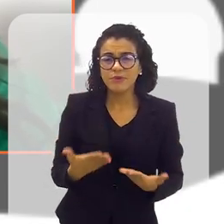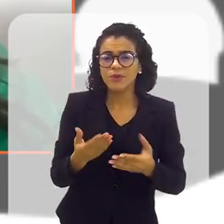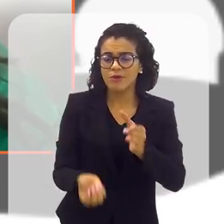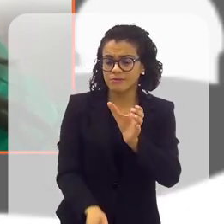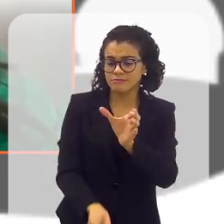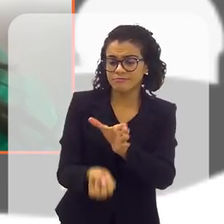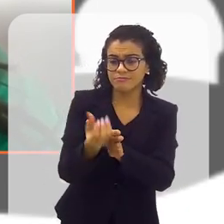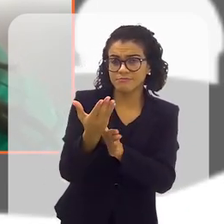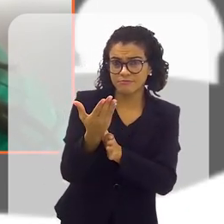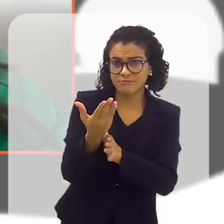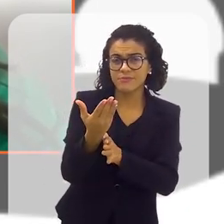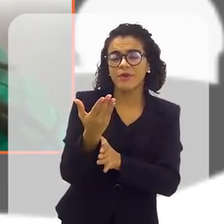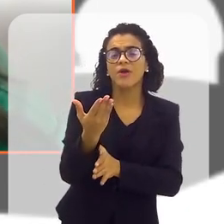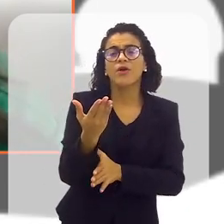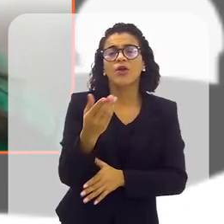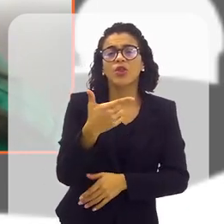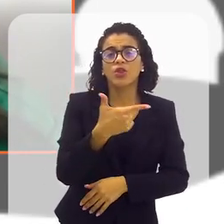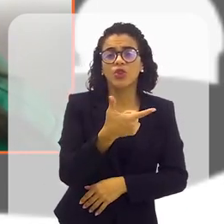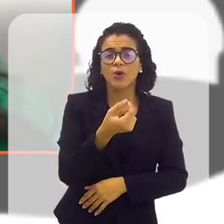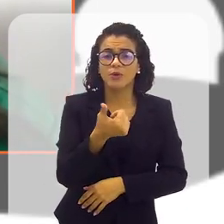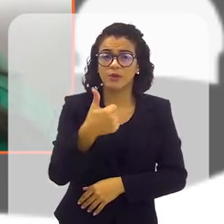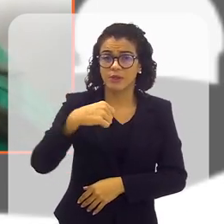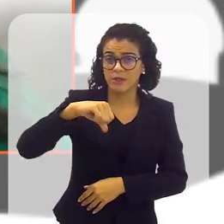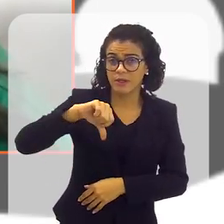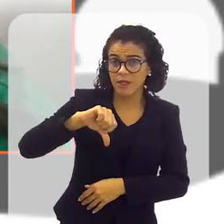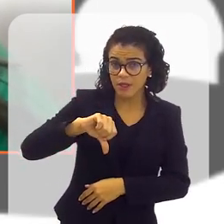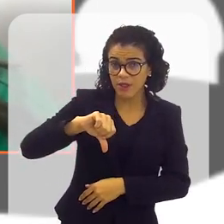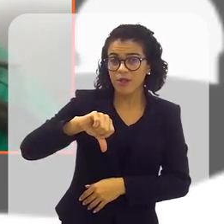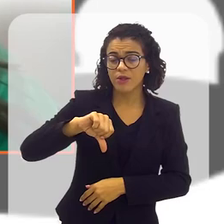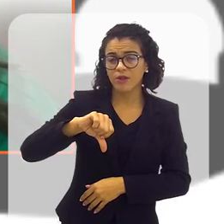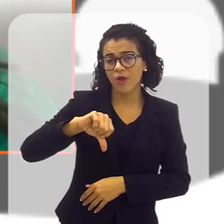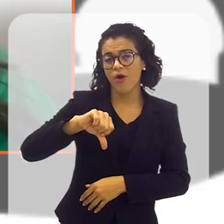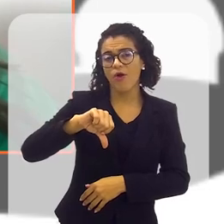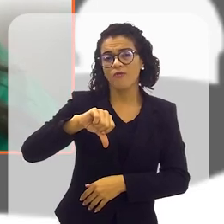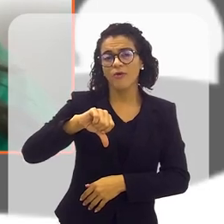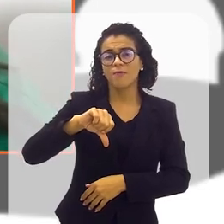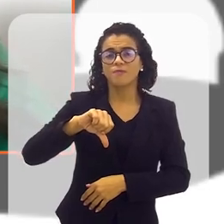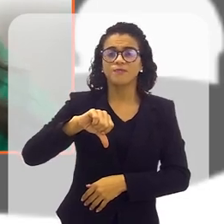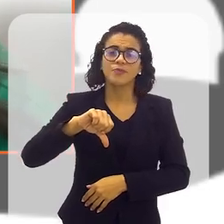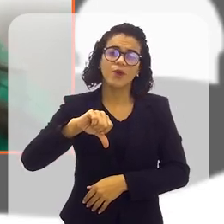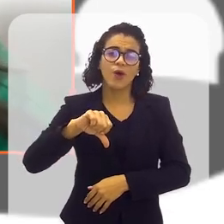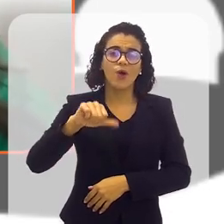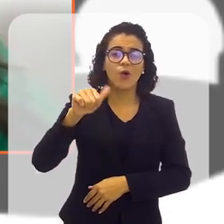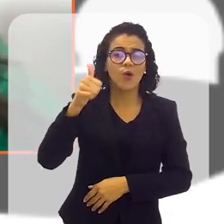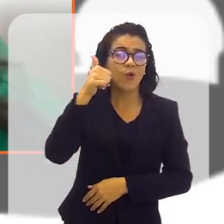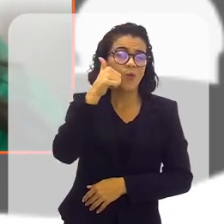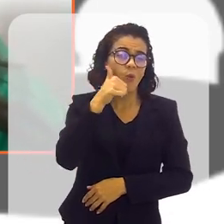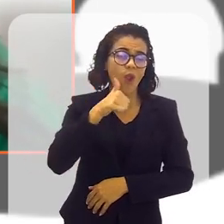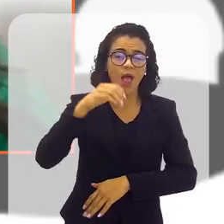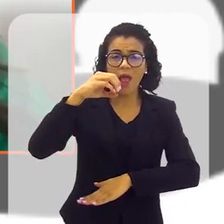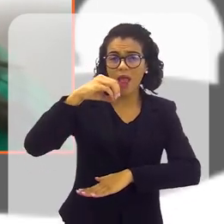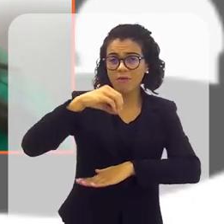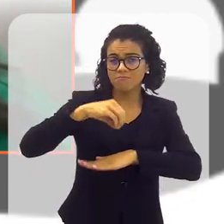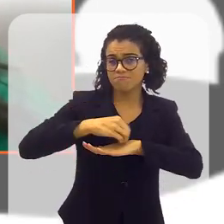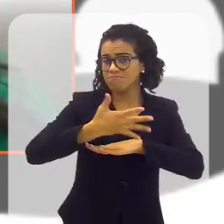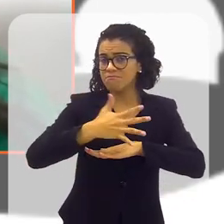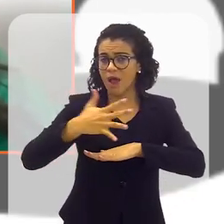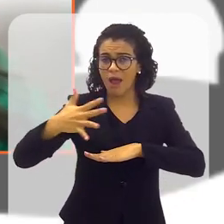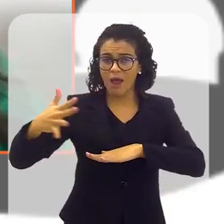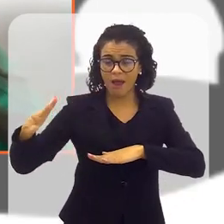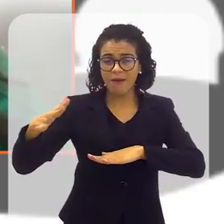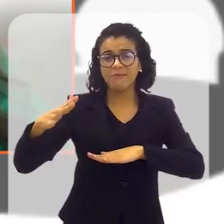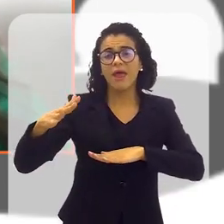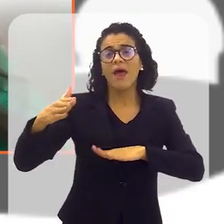nós fundamos, eu fundei em 2019 o Lady Diamond, que é uma plataforma